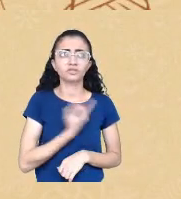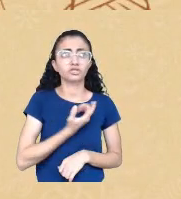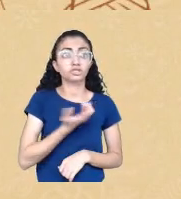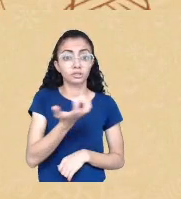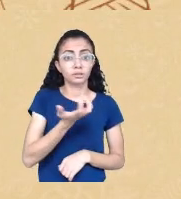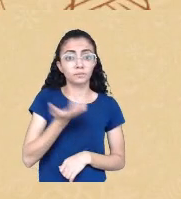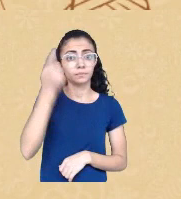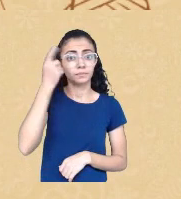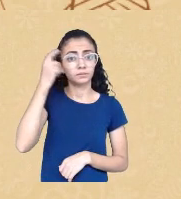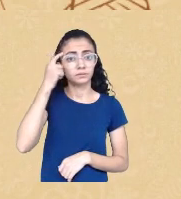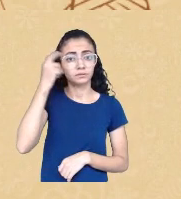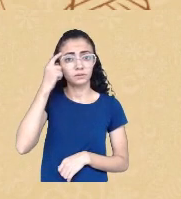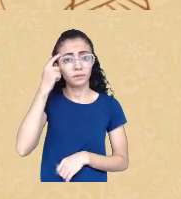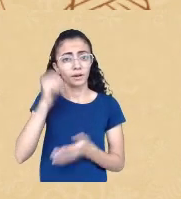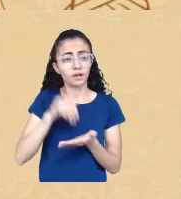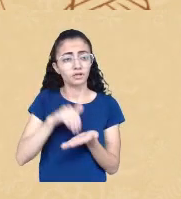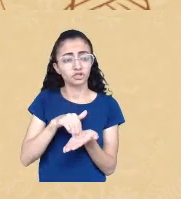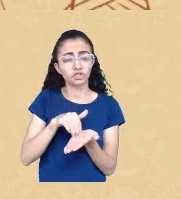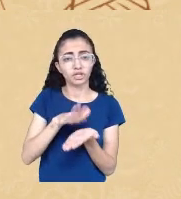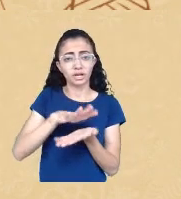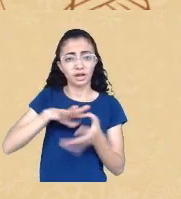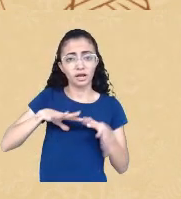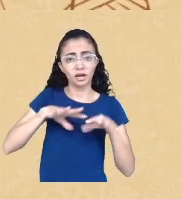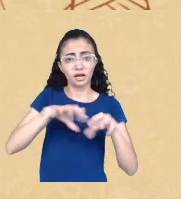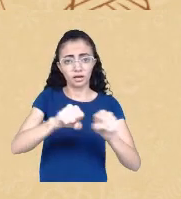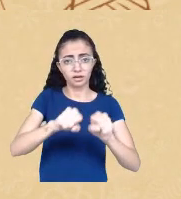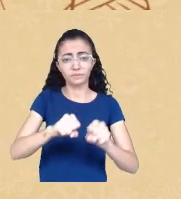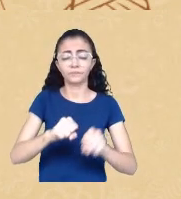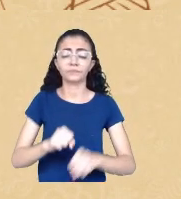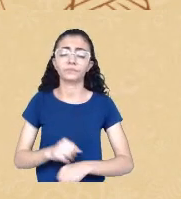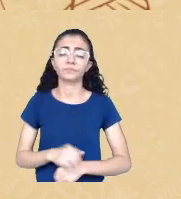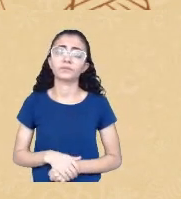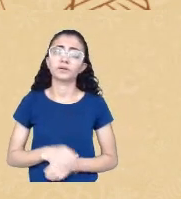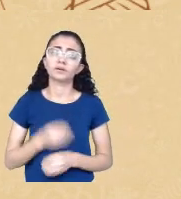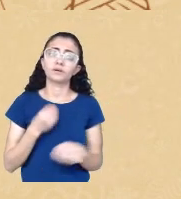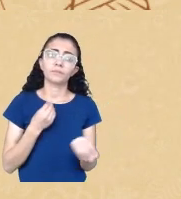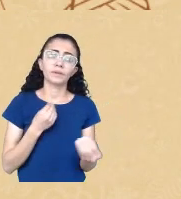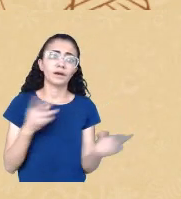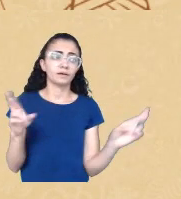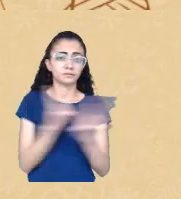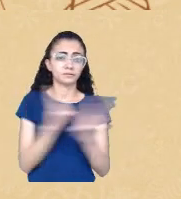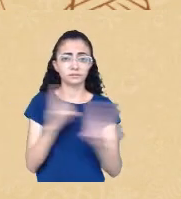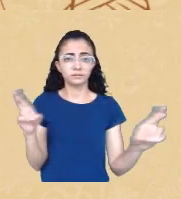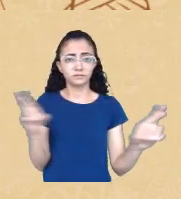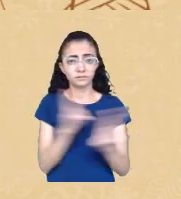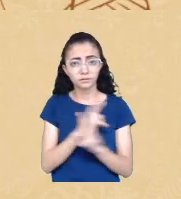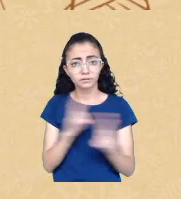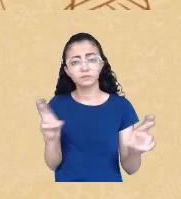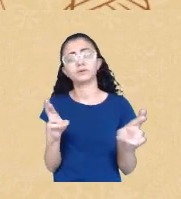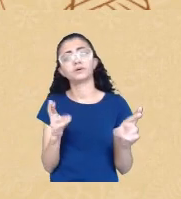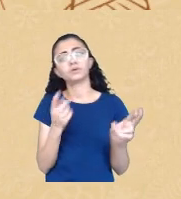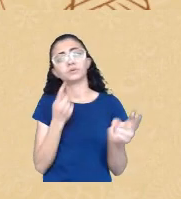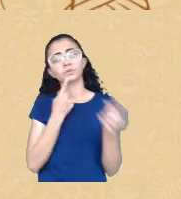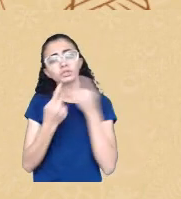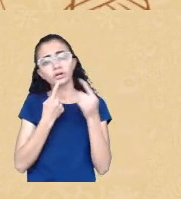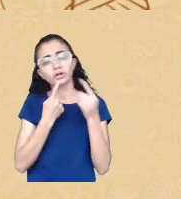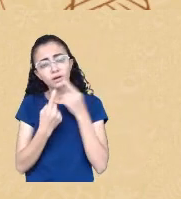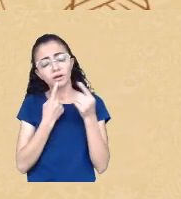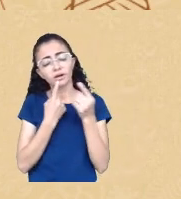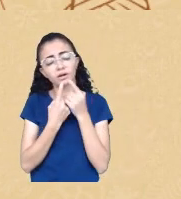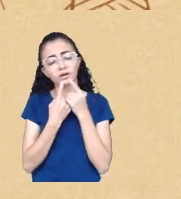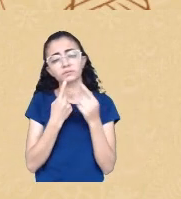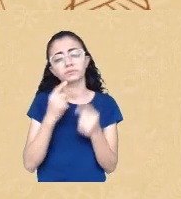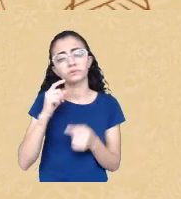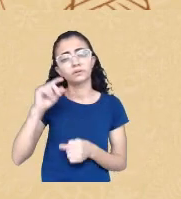decolonialidade nessa relação no diálogo afrocentrado com o campo da